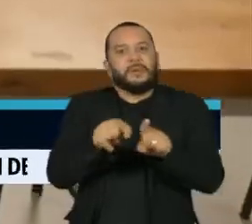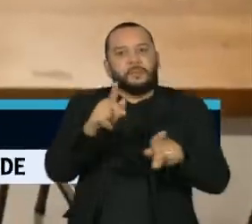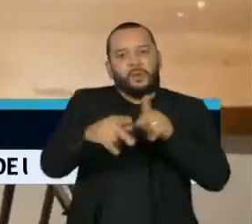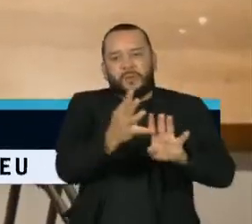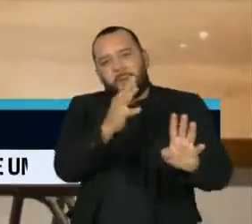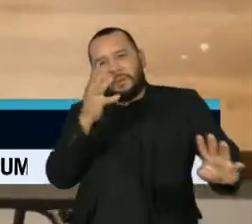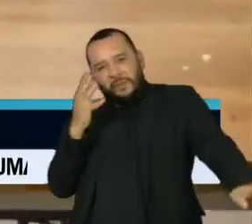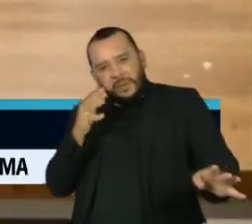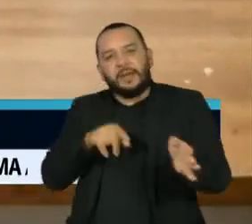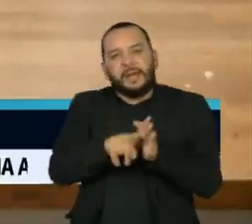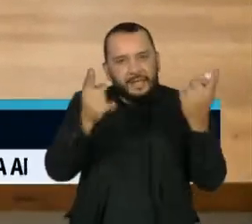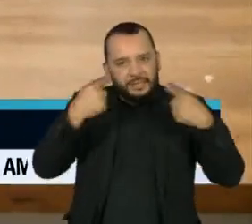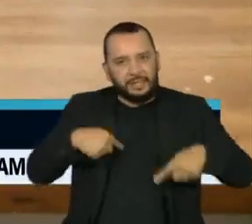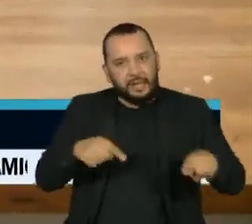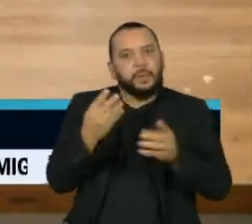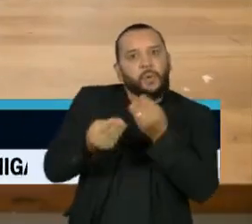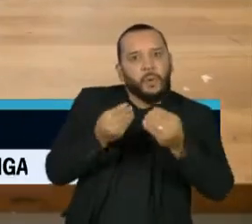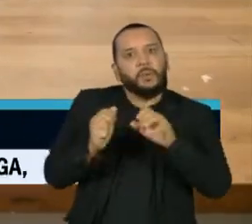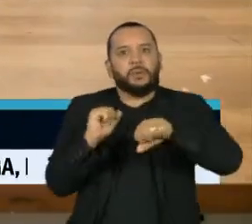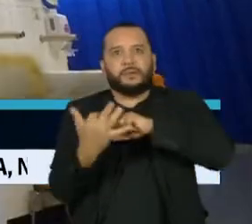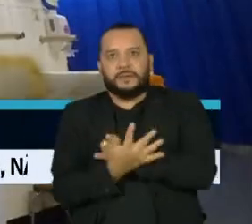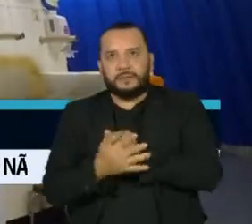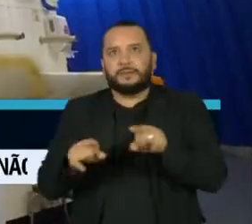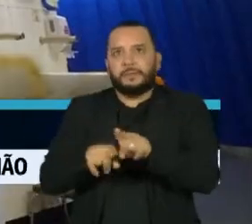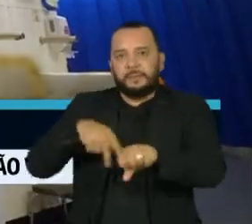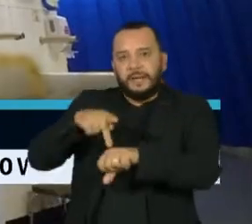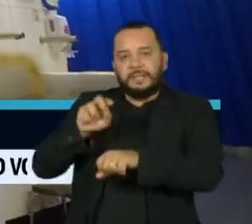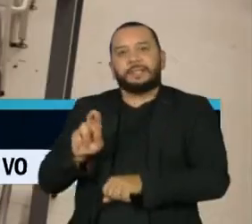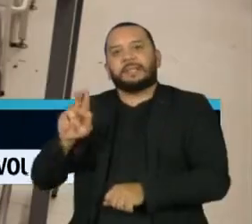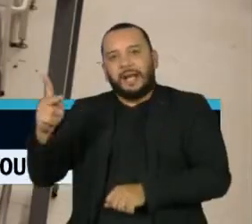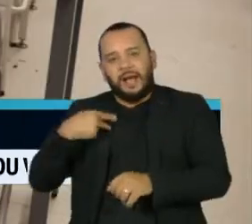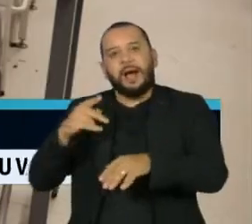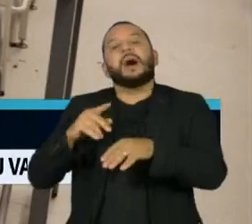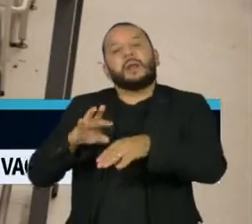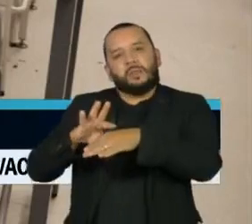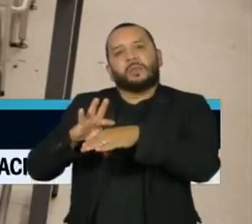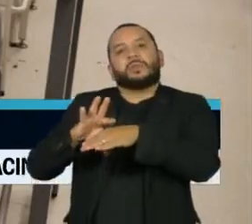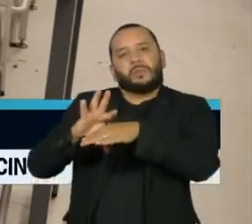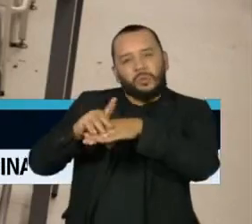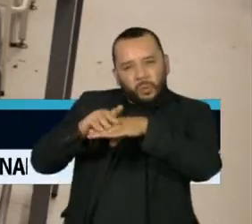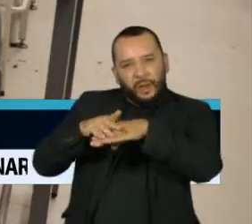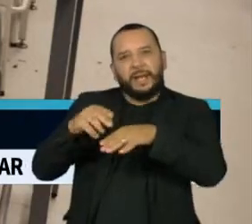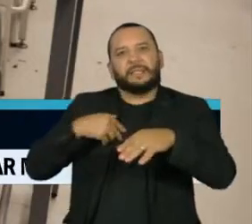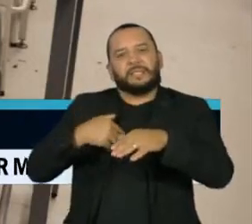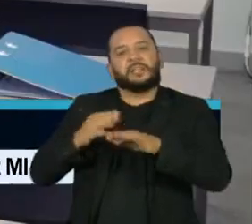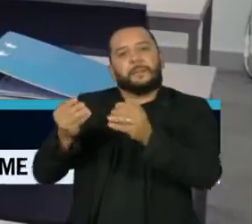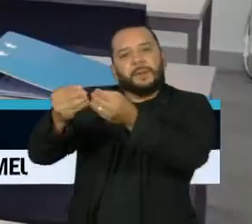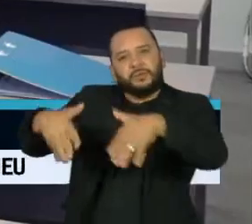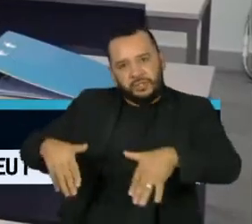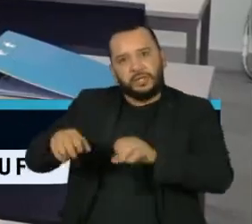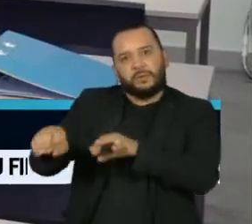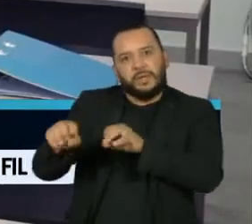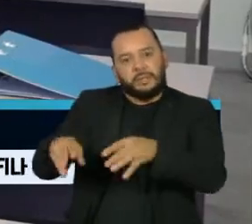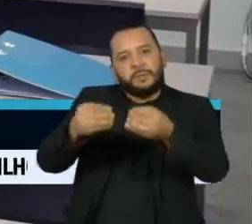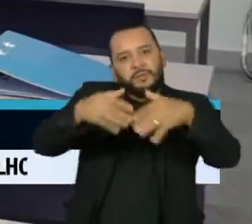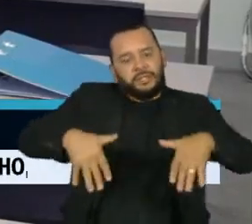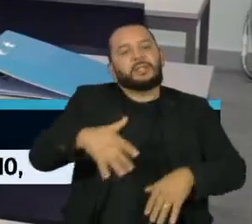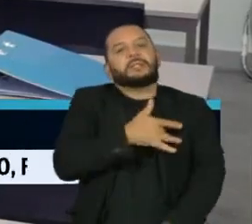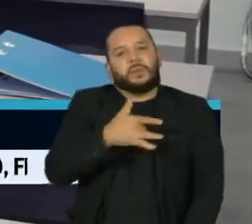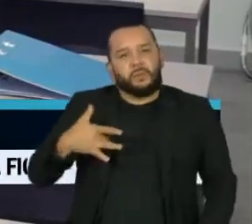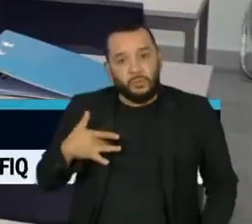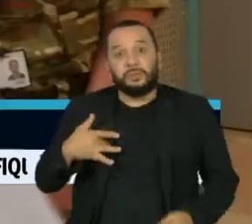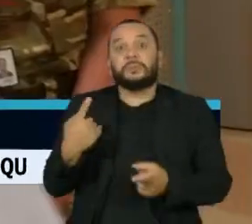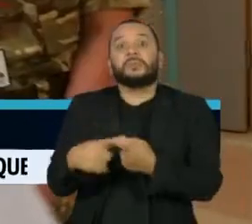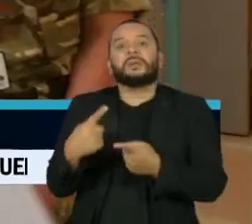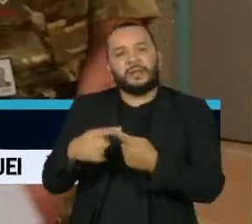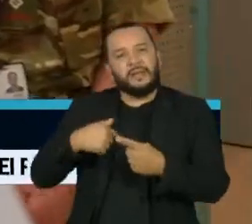No Reino Unido, a doença pressiona a educação e a saúde. Muitas escolas suspenderam as aulas por falta de funcionários que estão